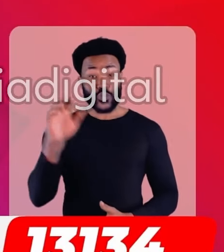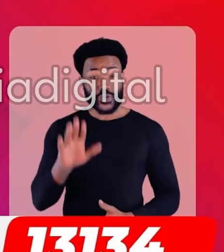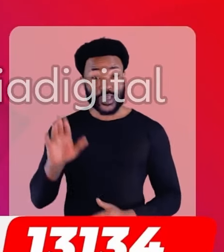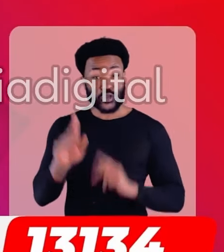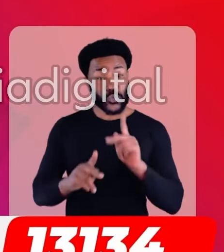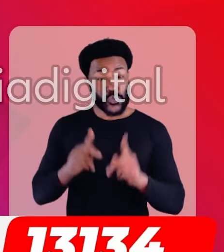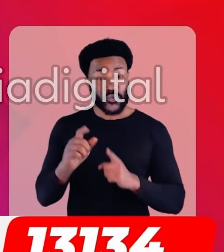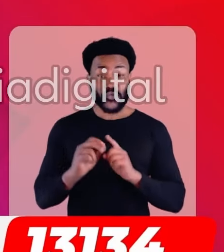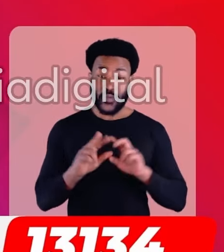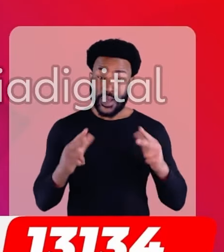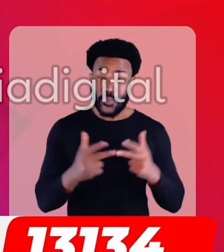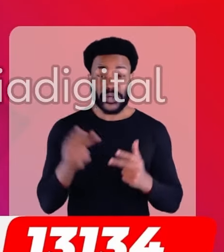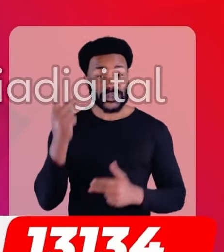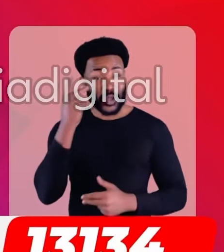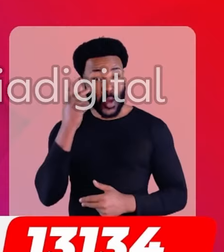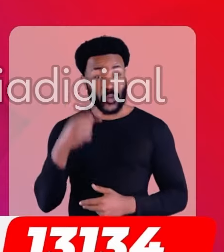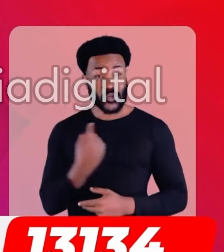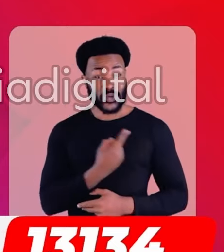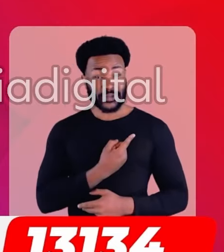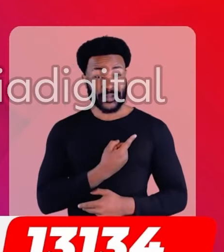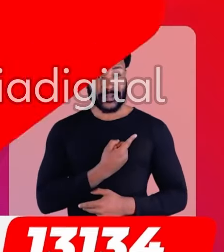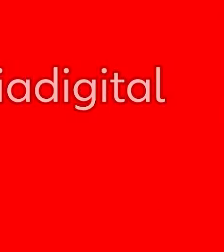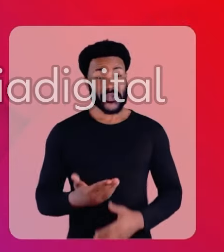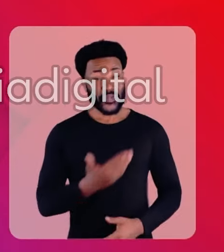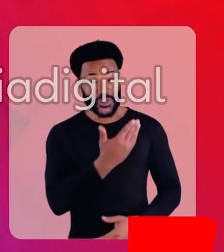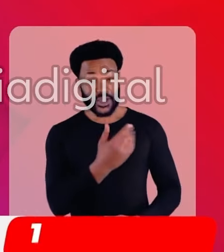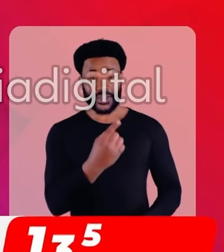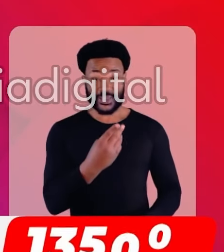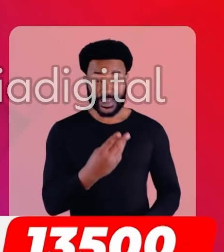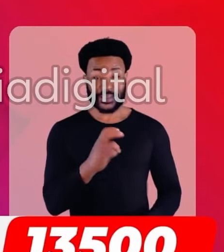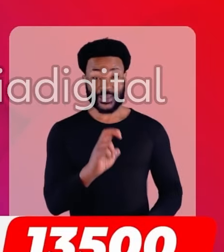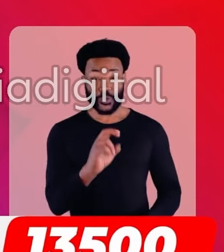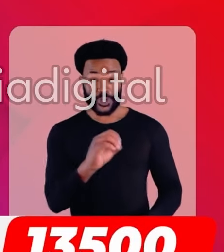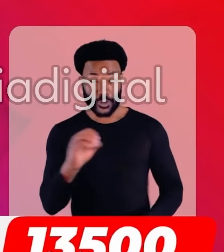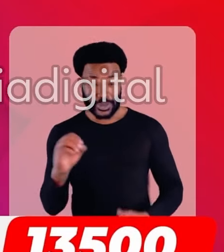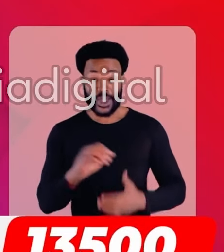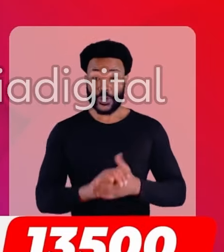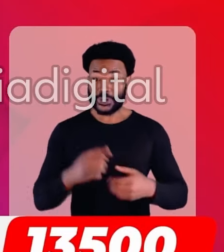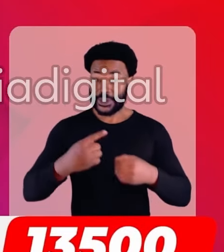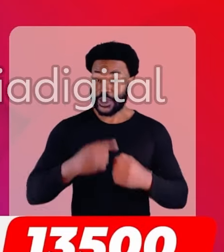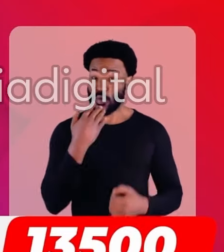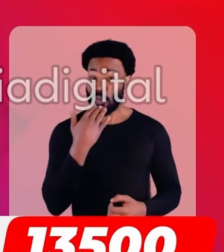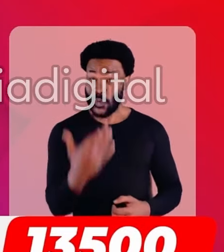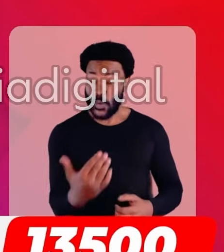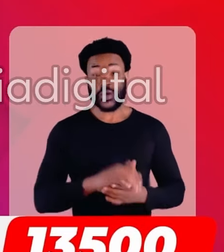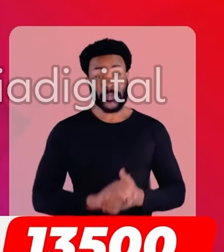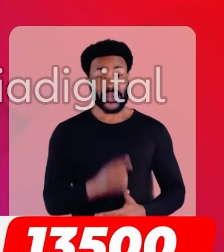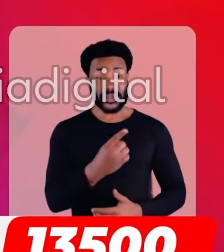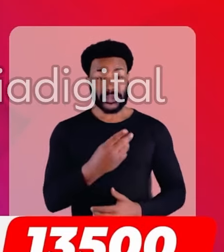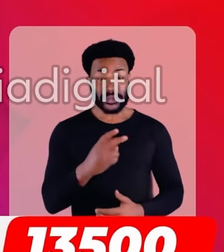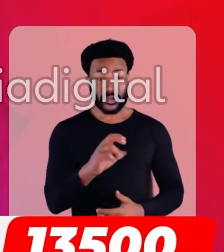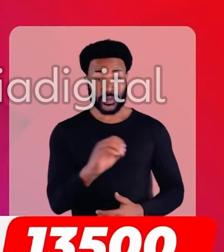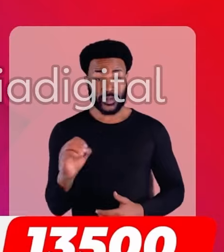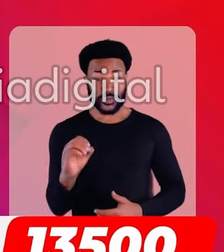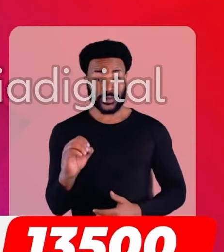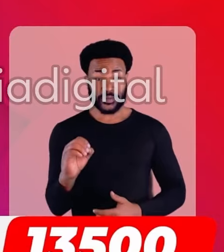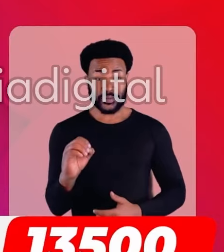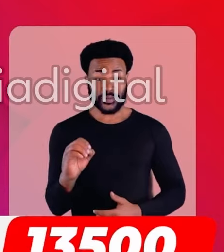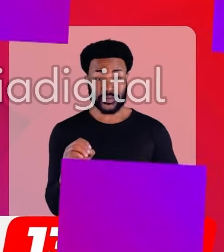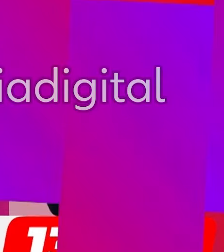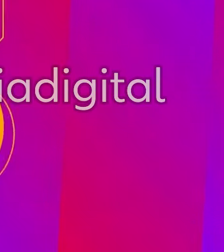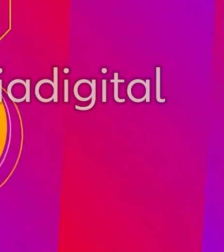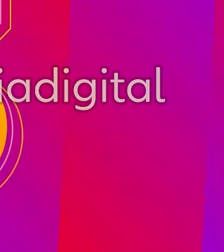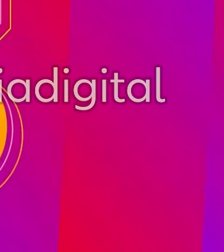Nordestino, o povo na Câmara por uma São Paulo da gente. Deia Azulou, 13500. Quero uma cidade mais colorida. Deia Azulou, 13500.